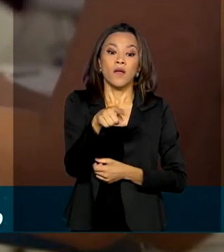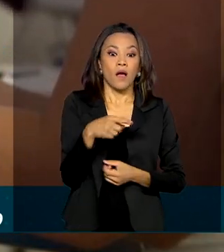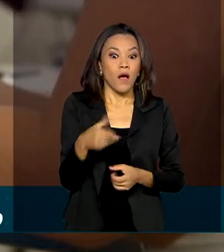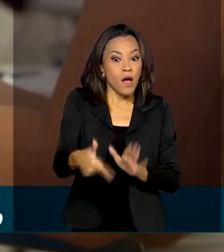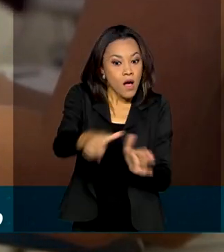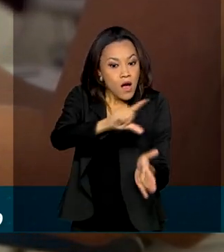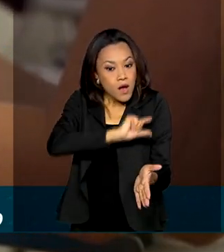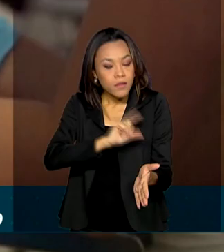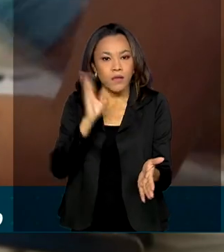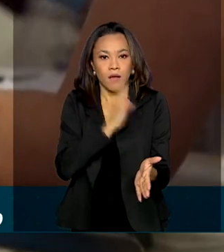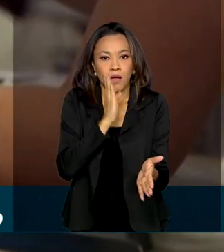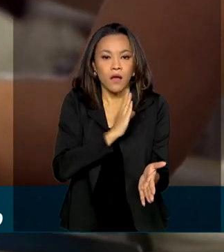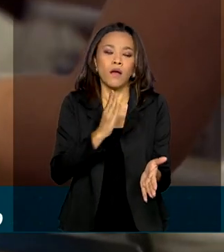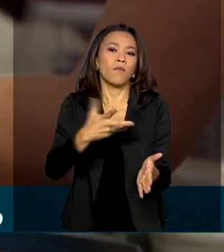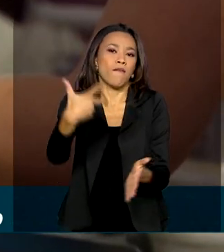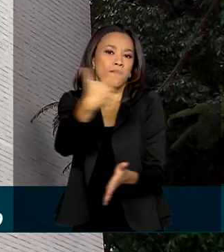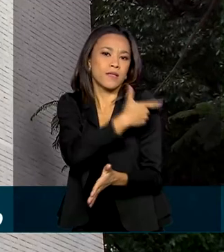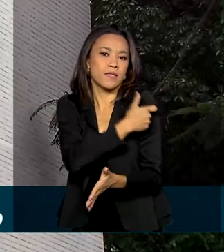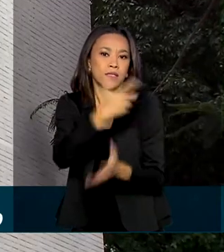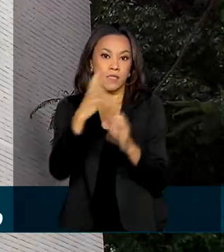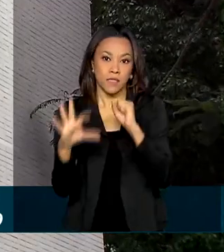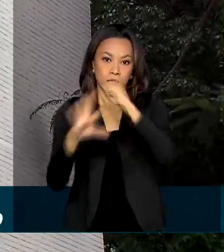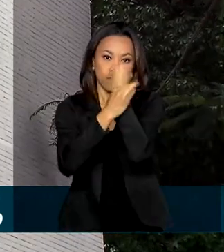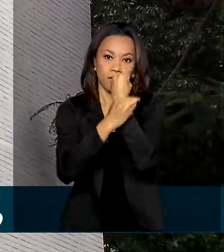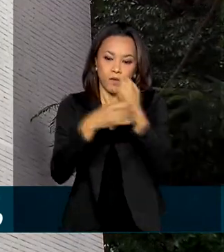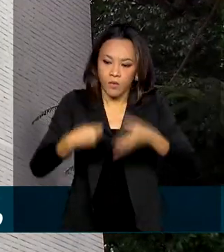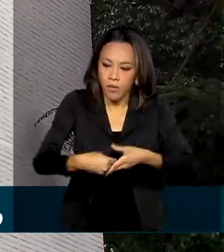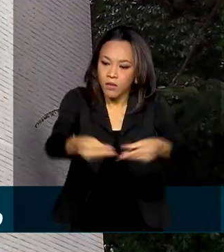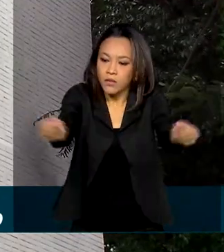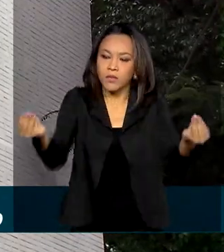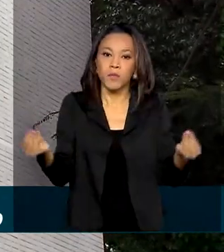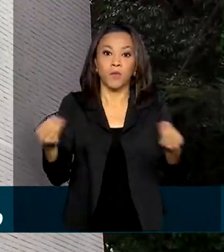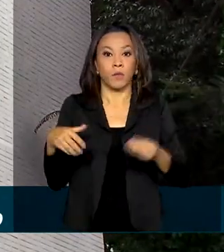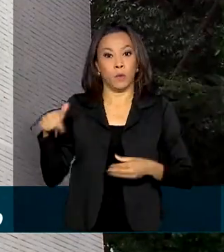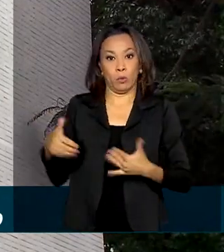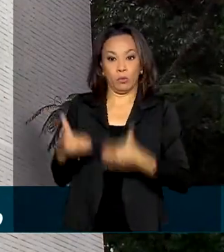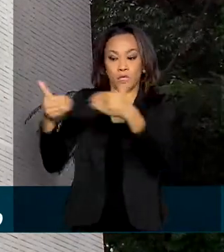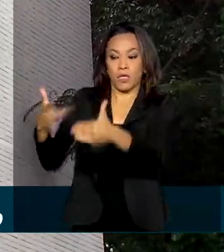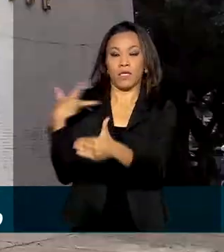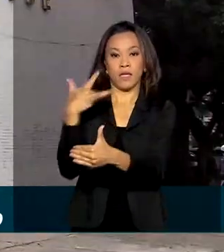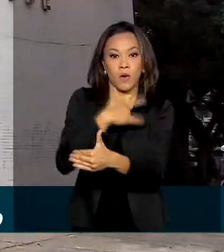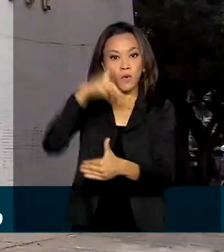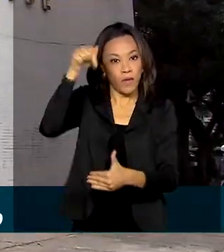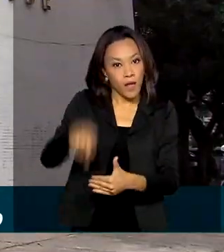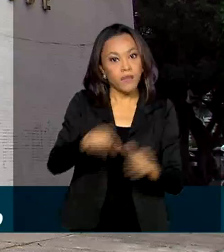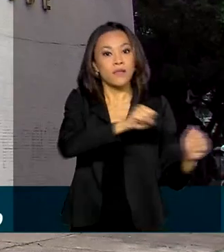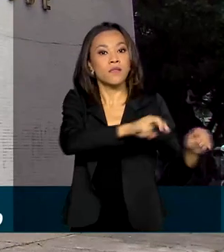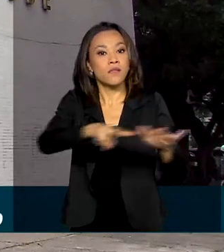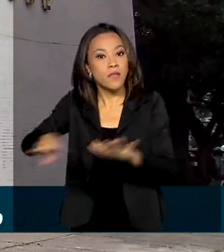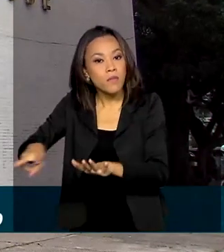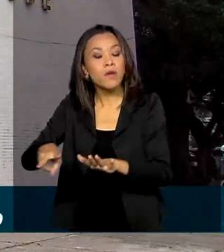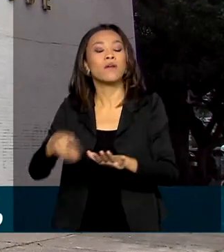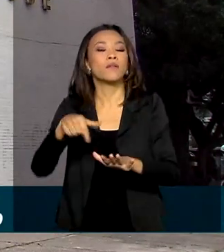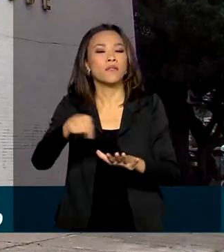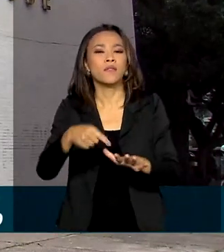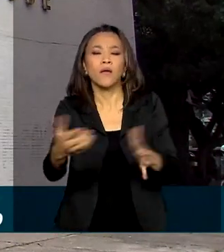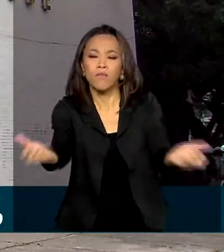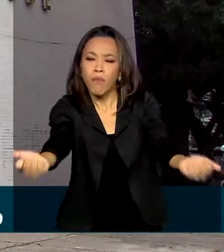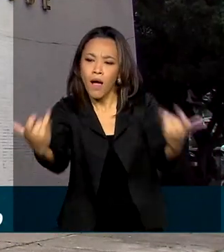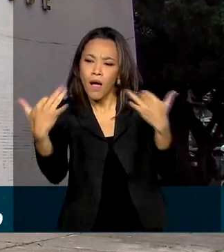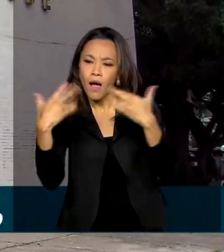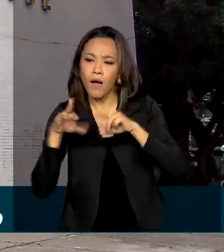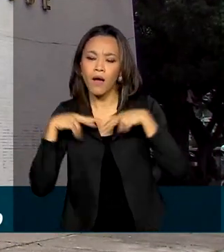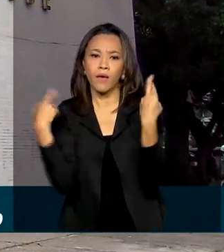antes uma vacina segura para a população, o Ministério da Saúde se reúne essa semana com laboratórios de outras vacinas,